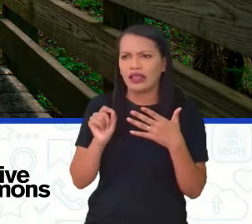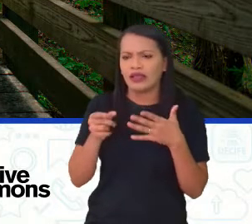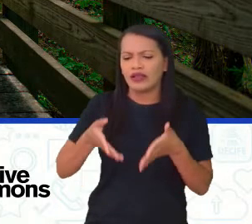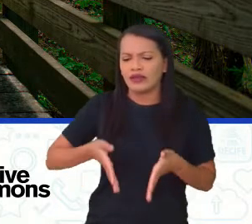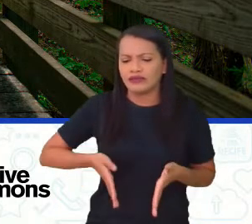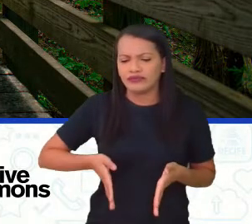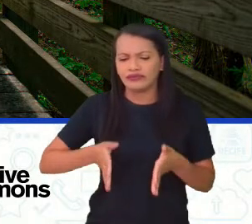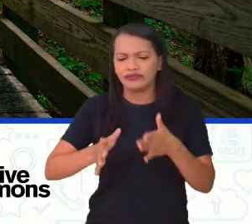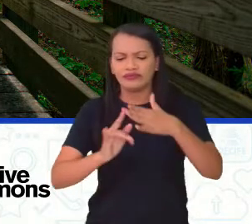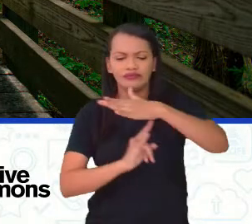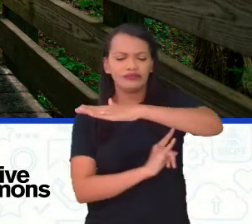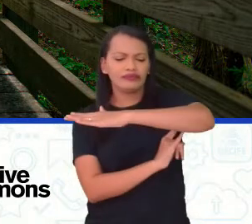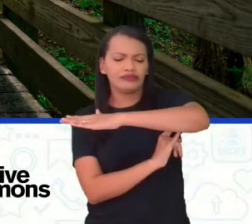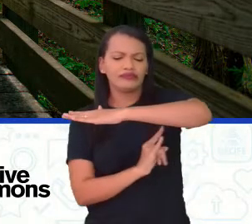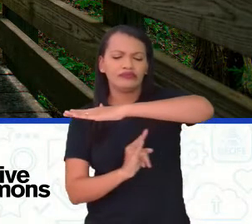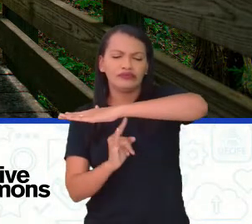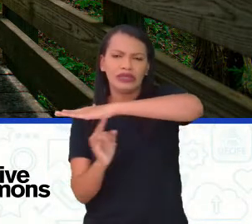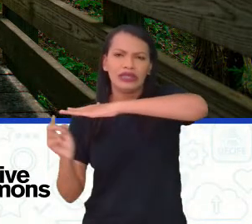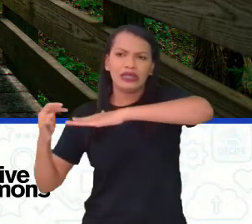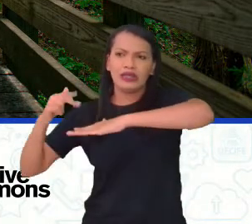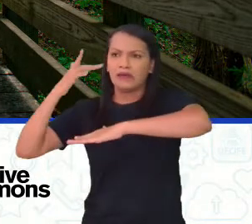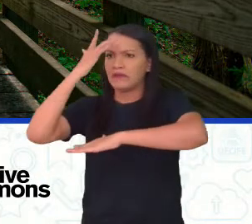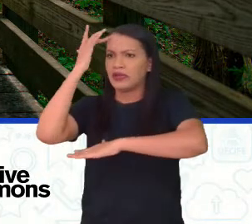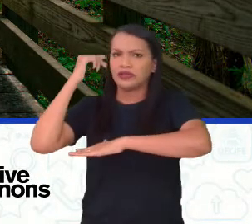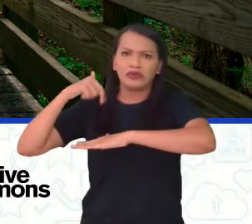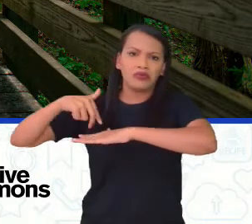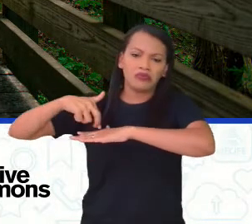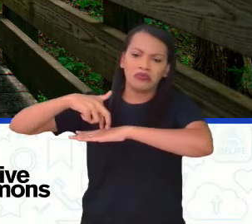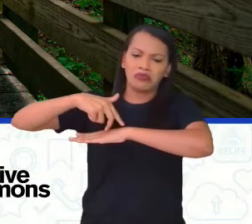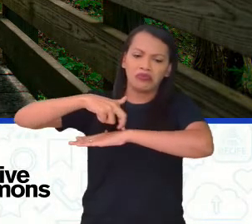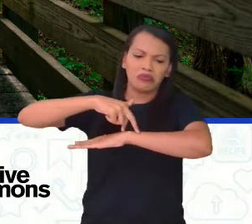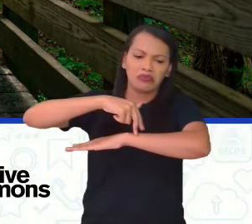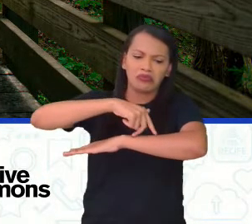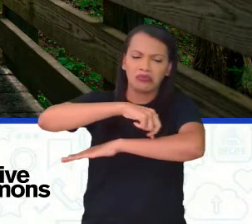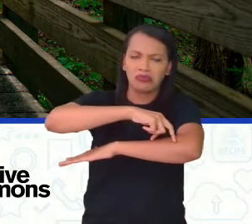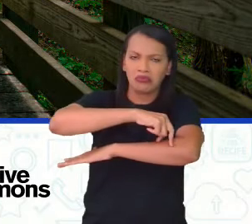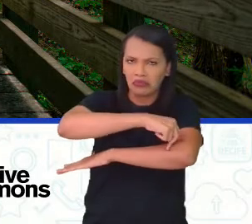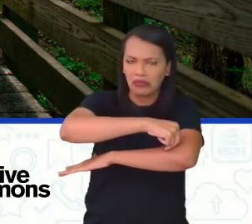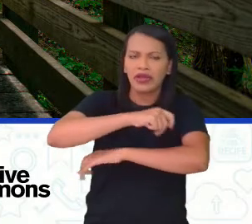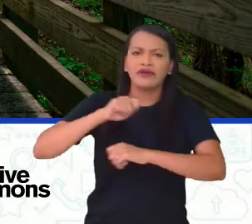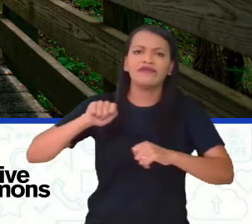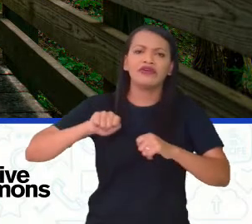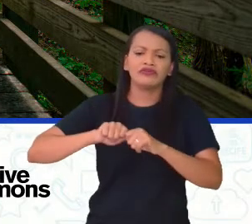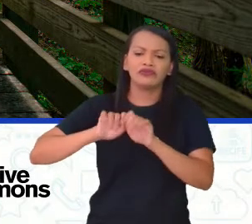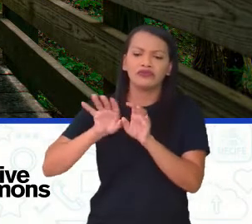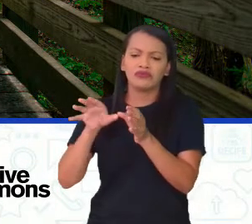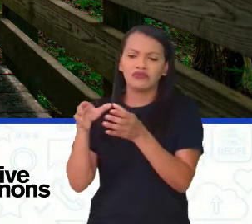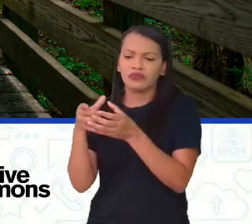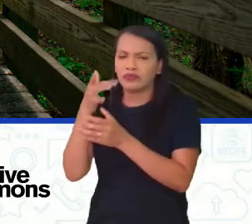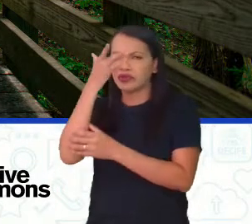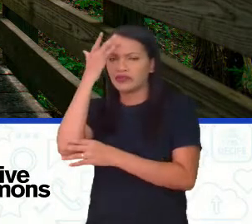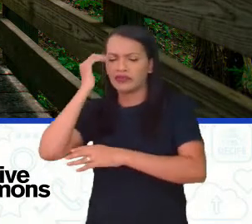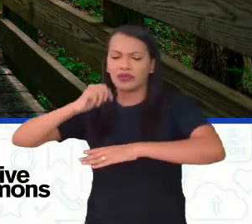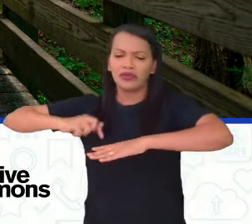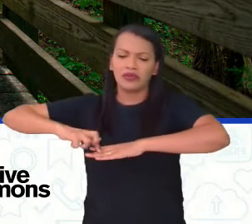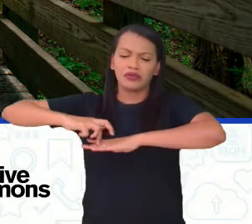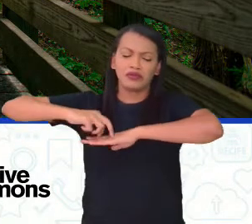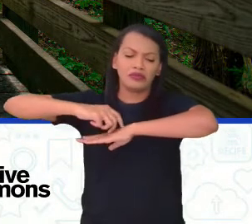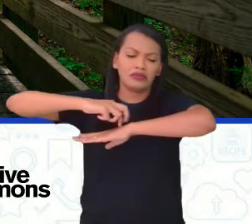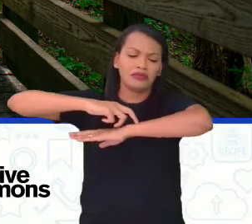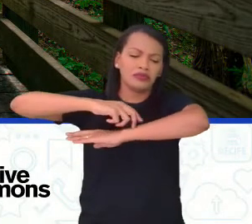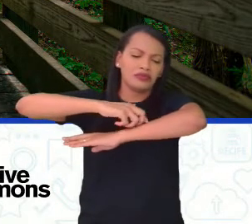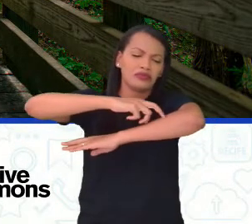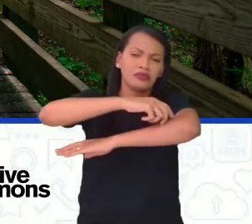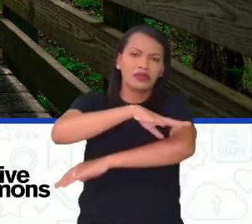ponte, para quem sabe lá, uma pessoa que vai fazer aí, uma trilha, né? Um grupo de pessoas que vai passar por aí,